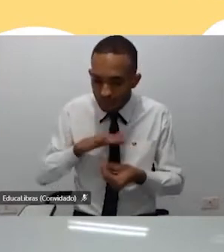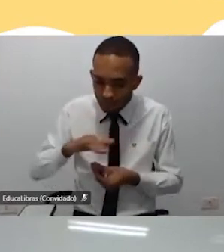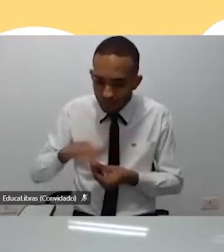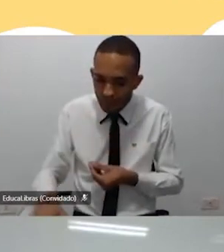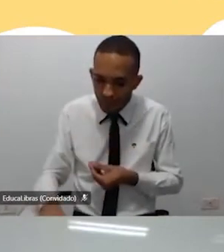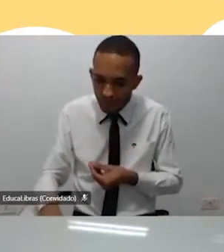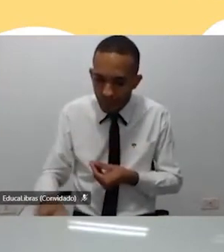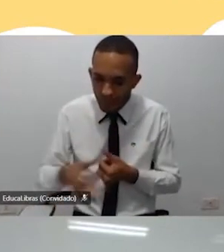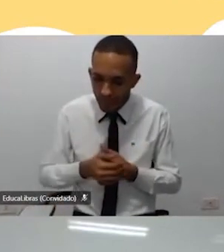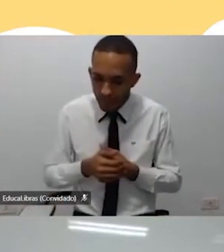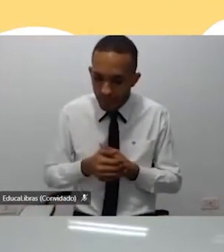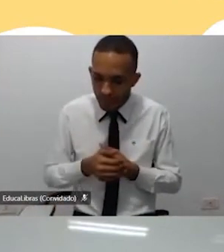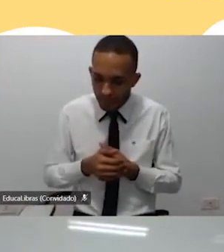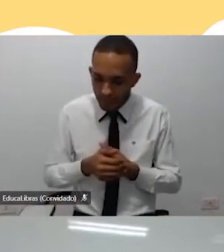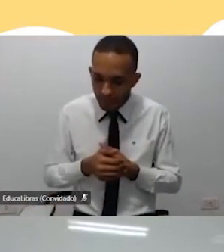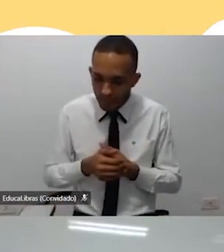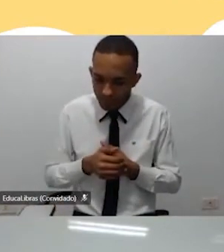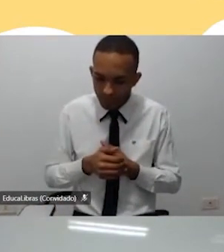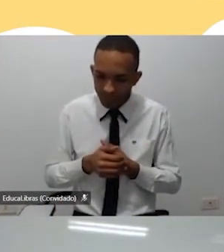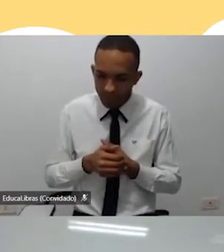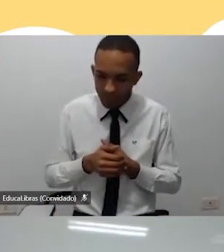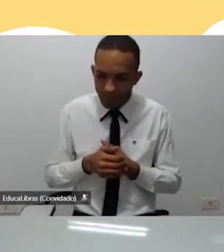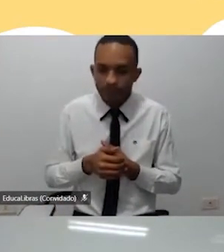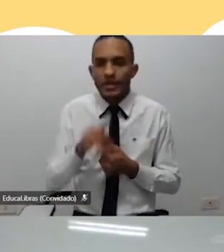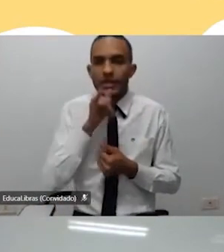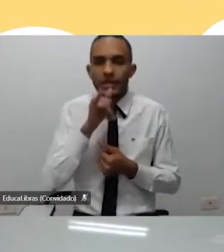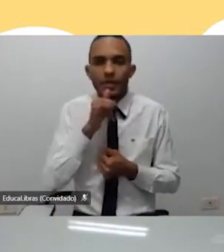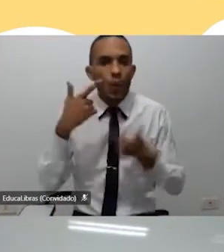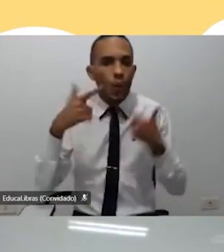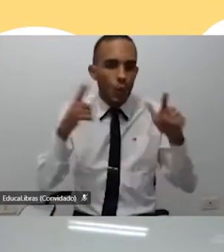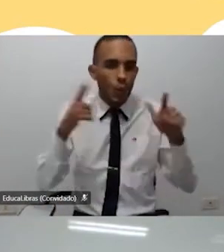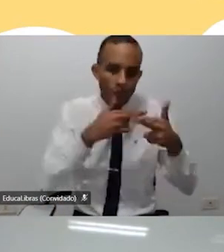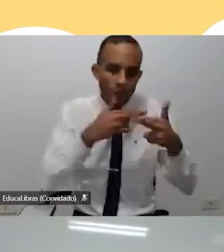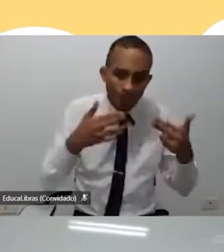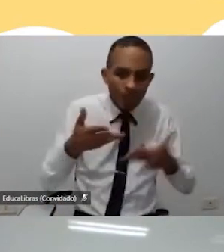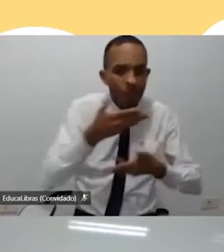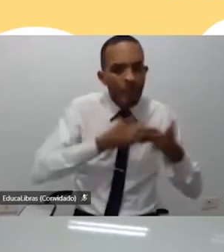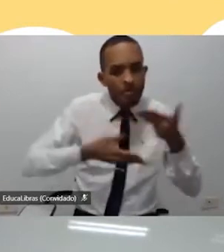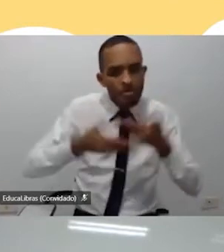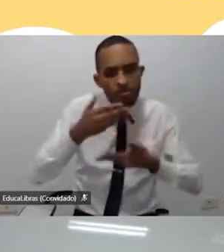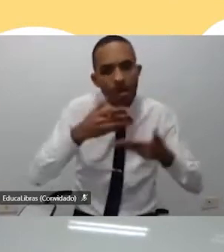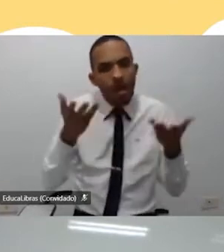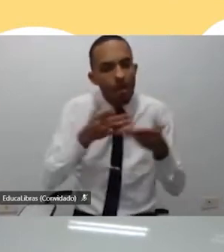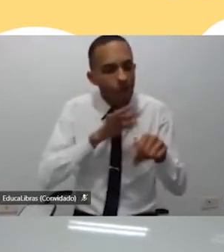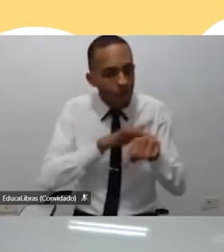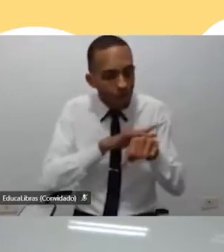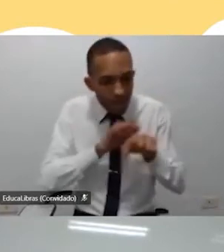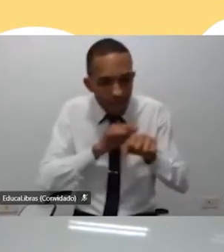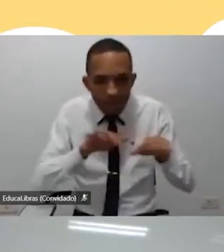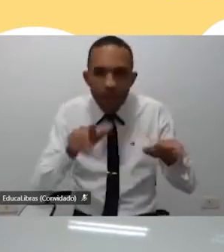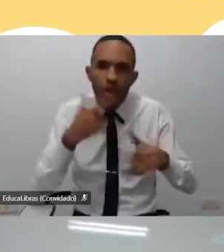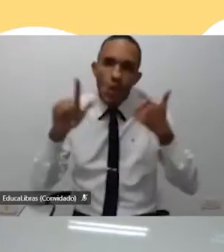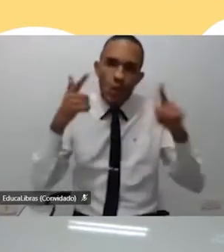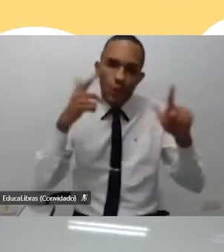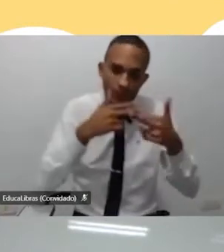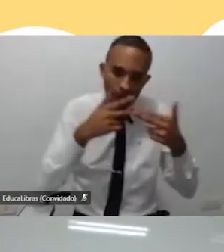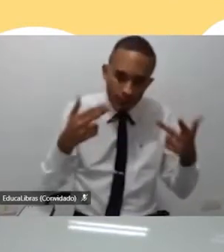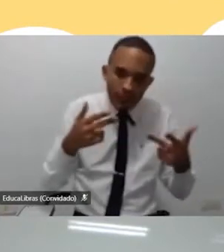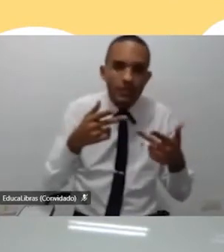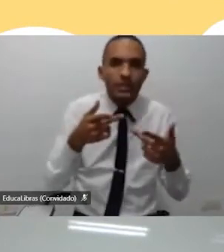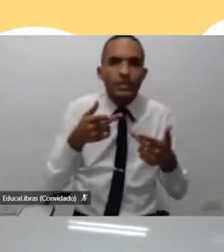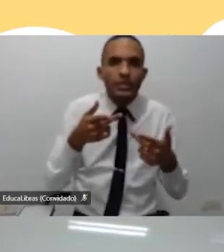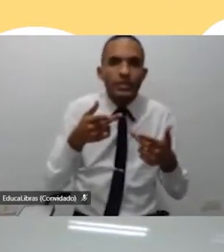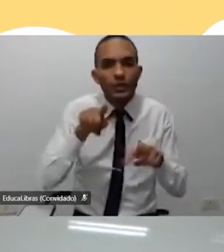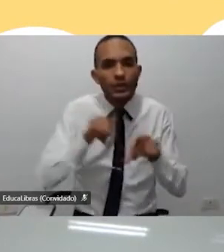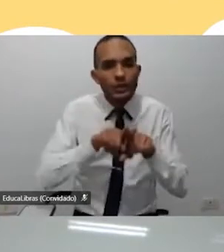processo da Unicef, abriu o processo da ONU, para eles participarem nesse momento de pandemia, vários outros, e a gente vai